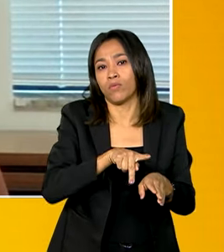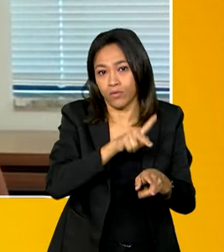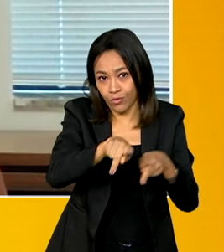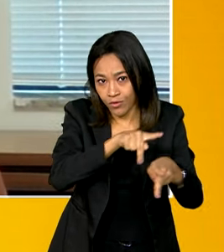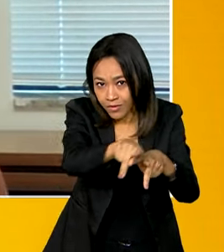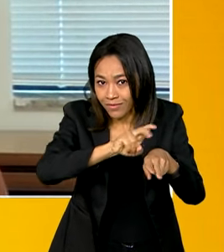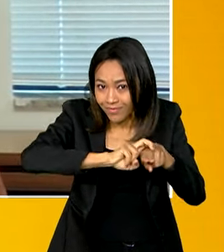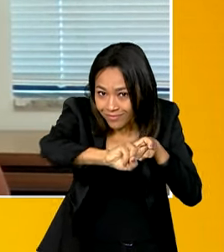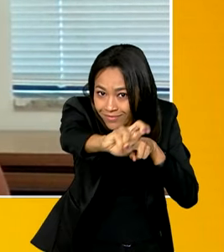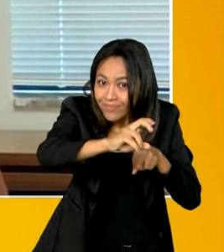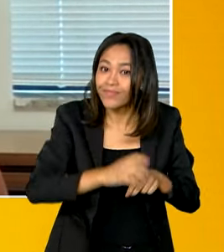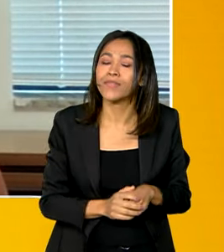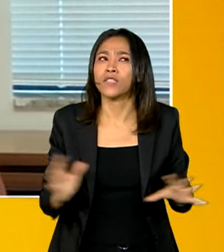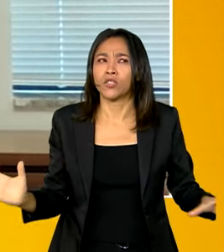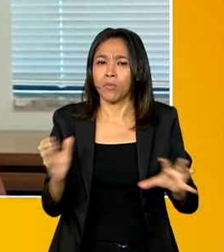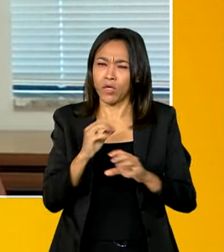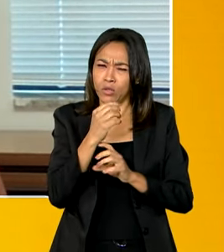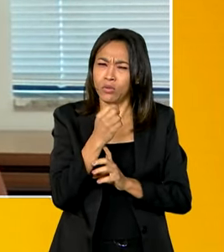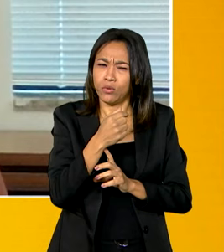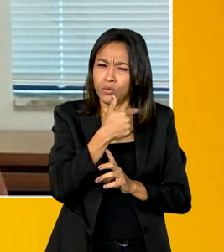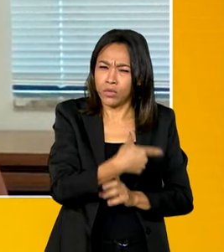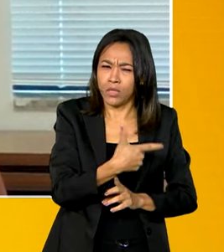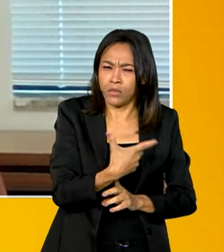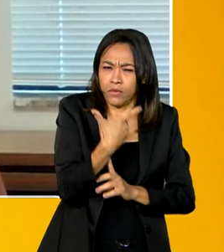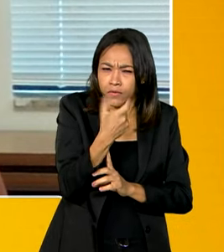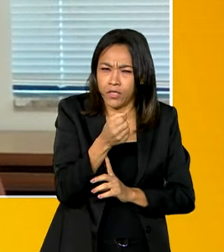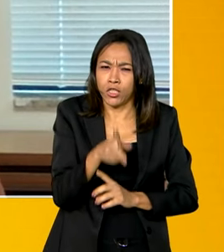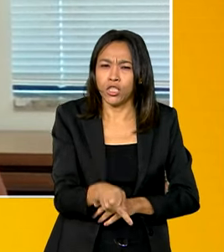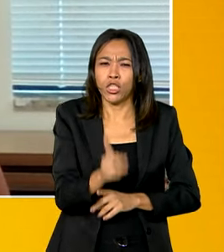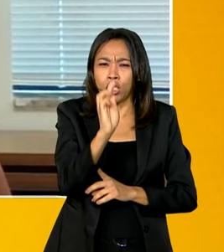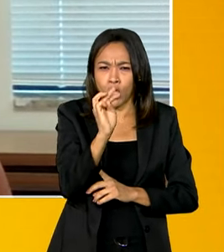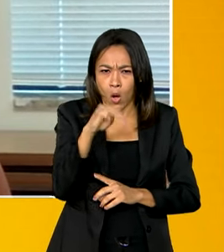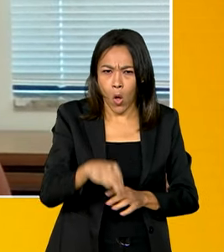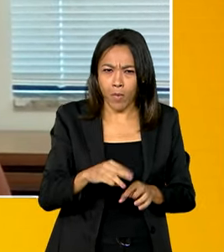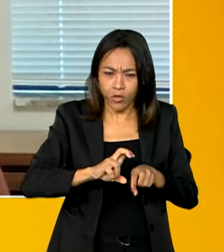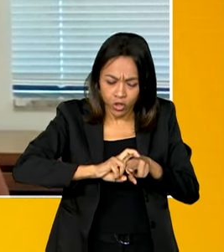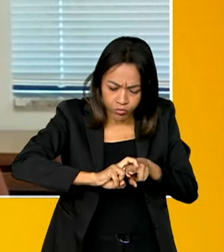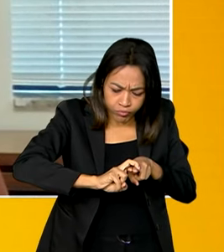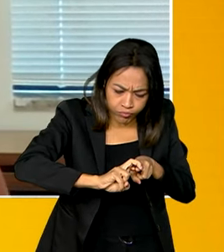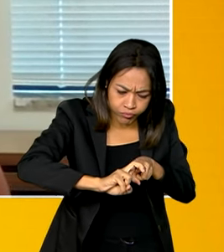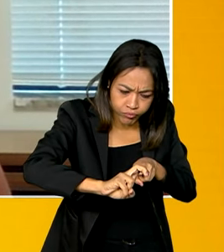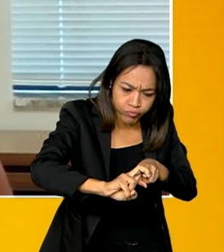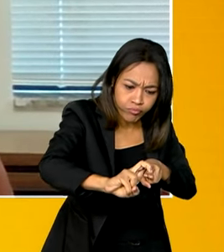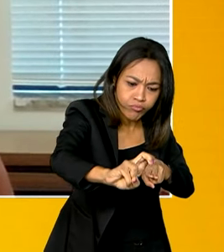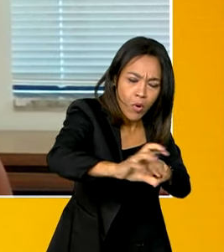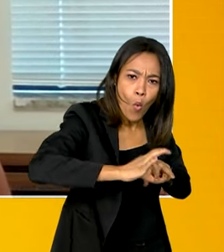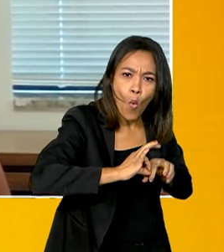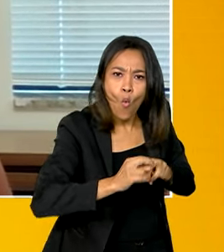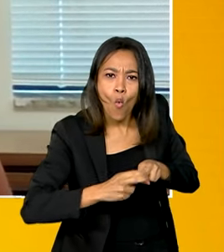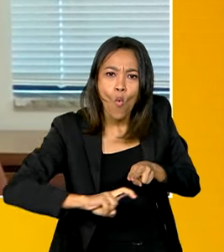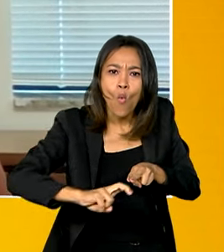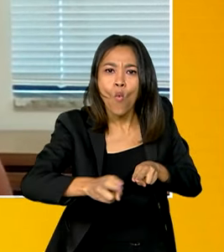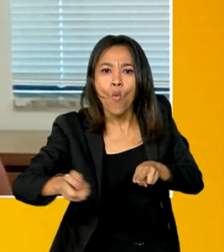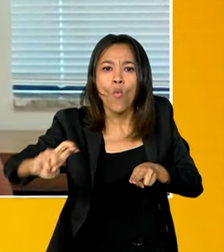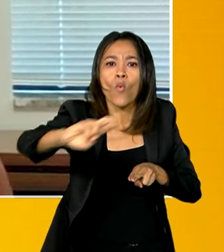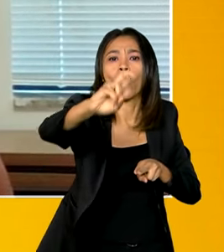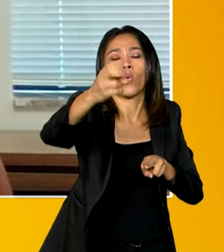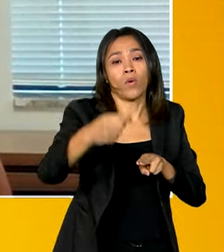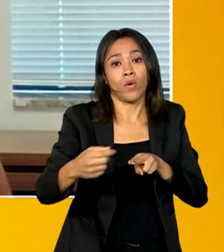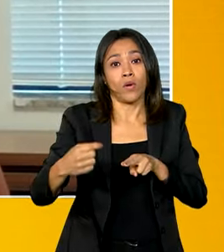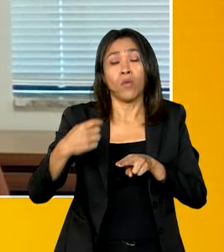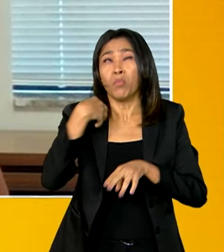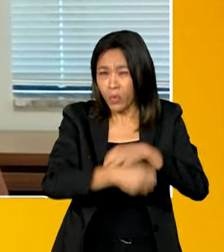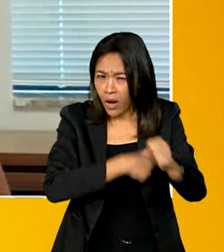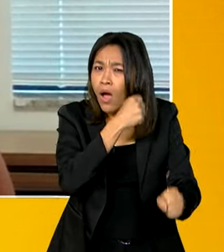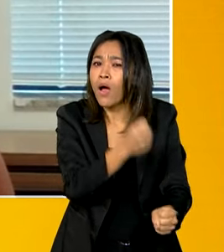acredito que 220 quilômetros de trilhos, né? Que a gente pode transportar. E por ano,